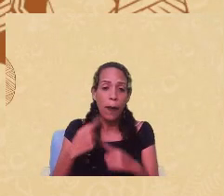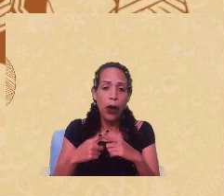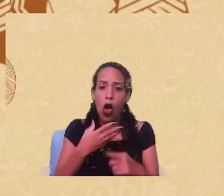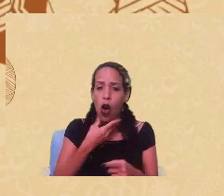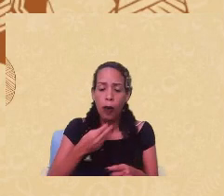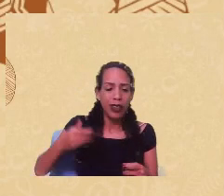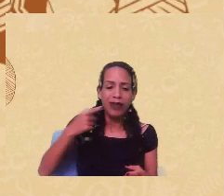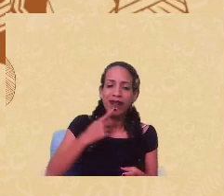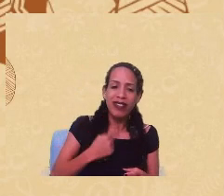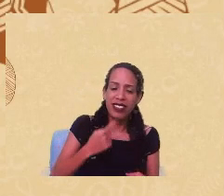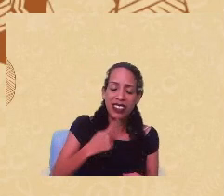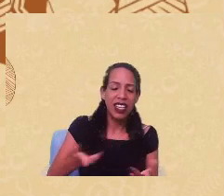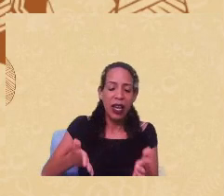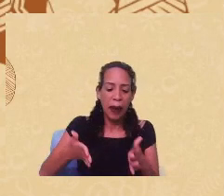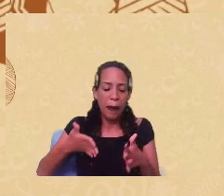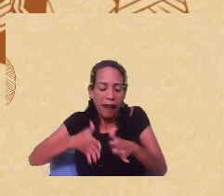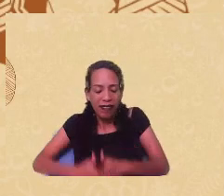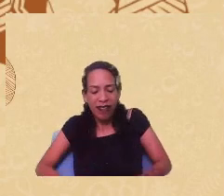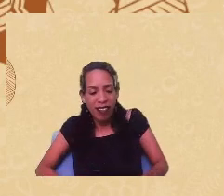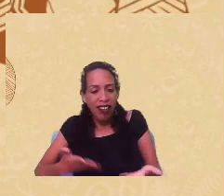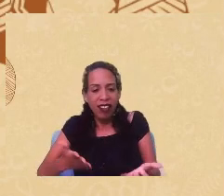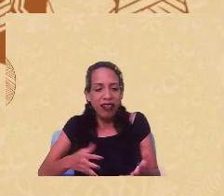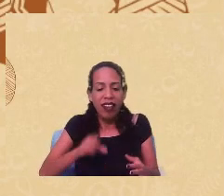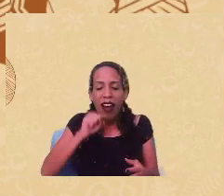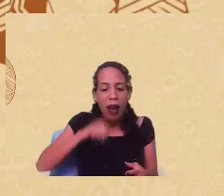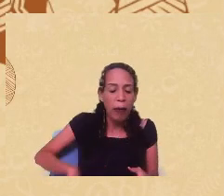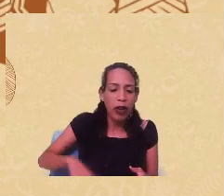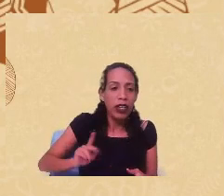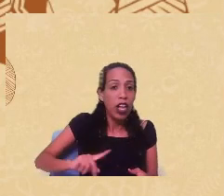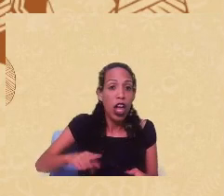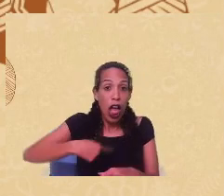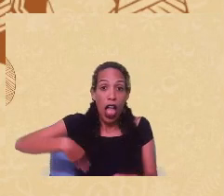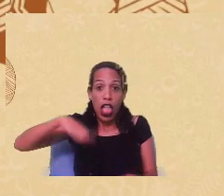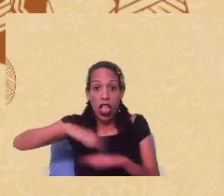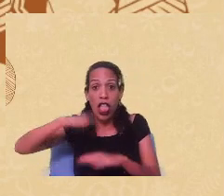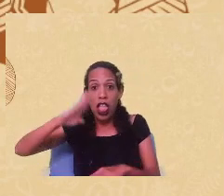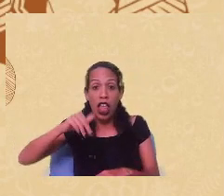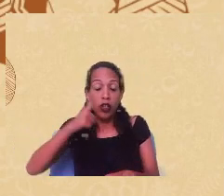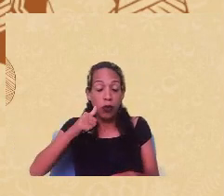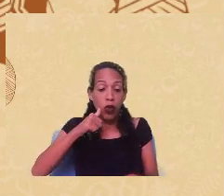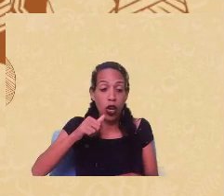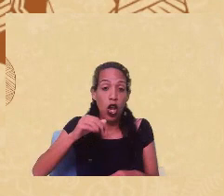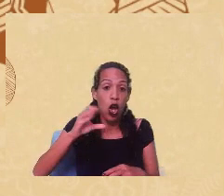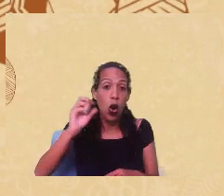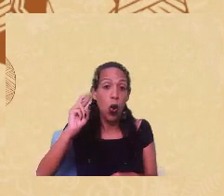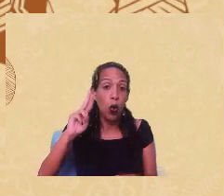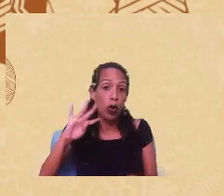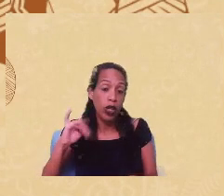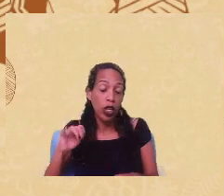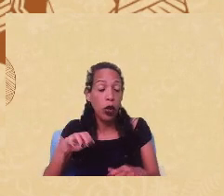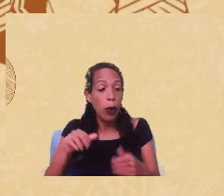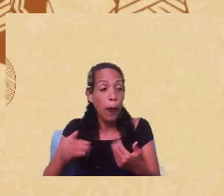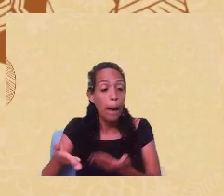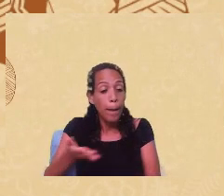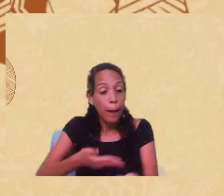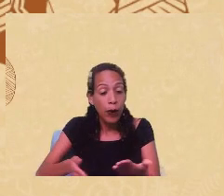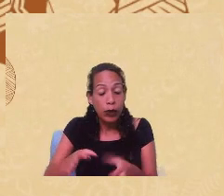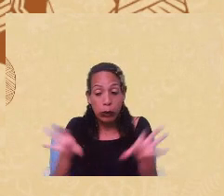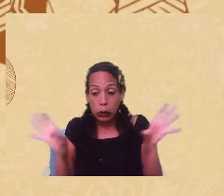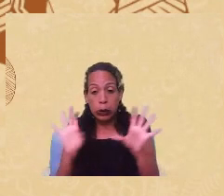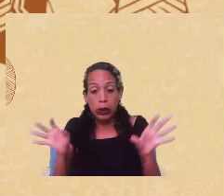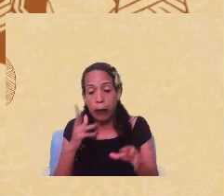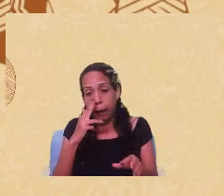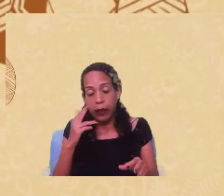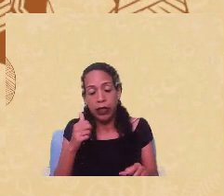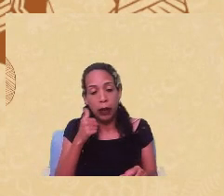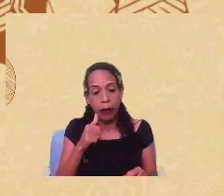Homens que lêem seus corpos como neutros e lêem as mulheres a partir do útero, um útero mudo, incapacitante e aterrorizador para as mulheres.